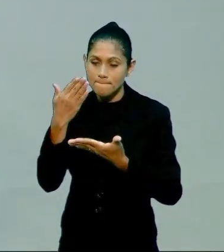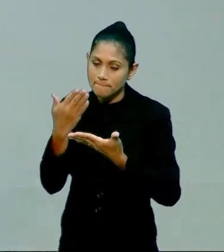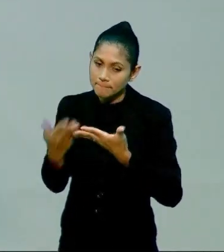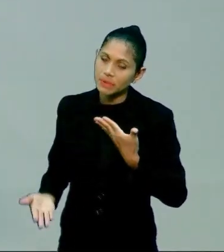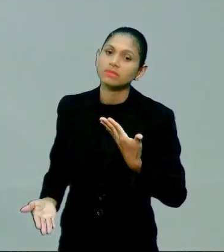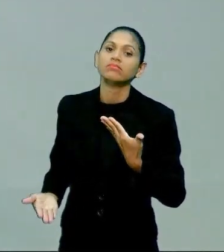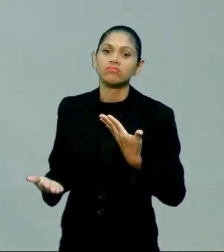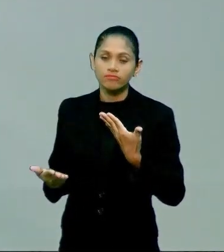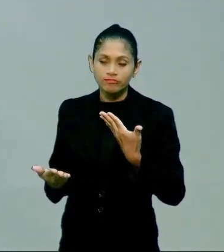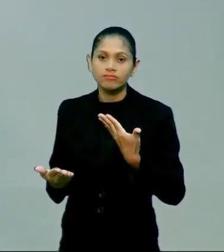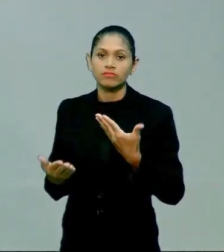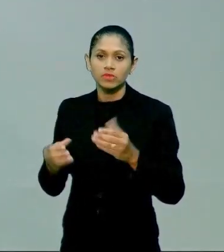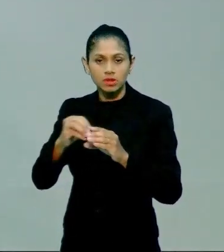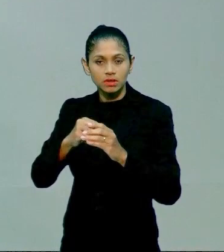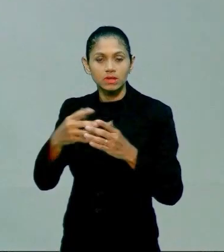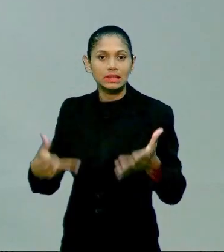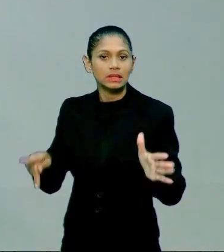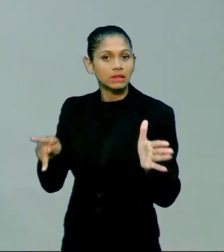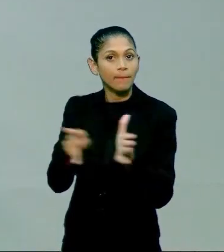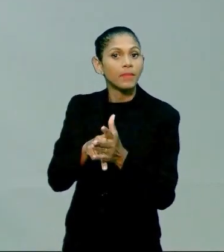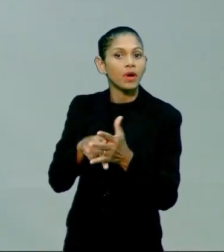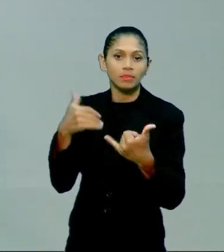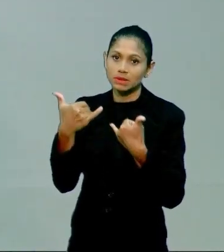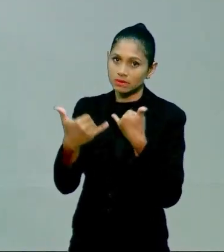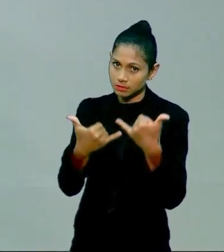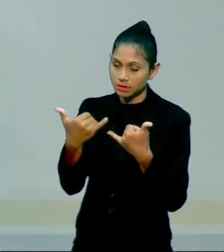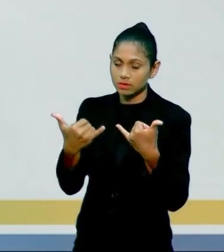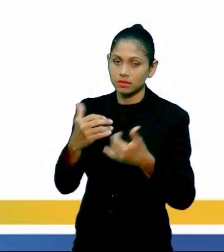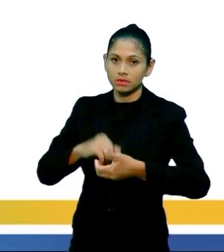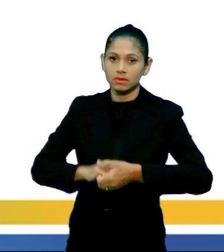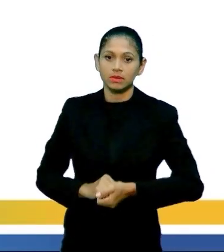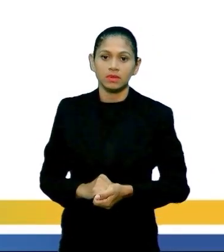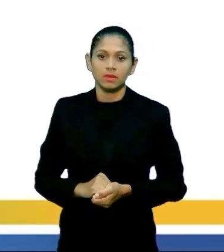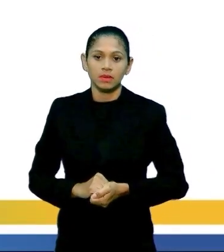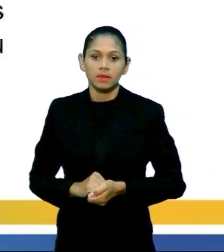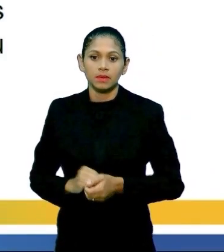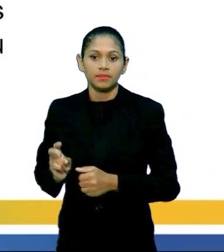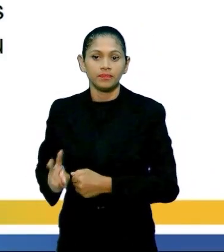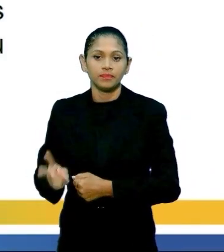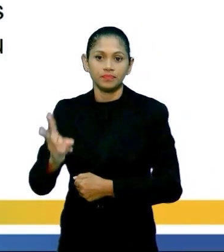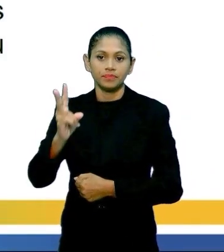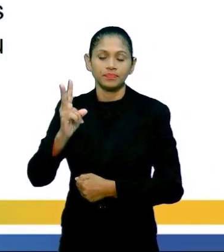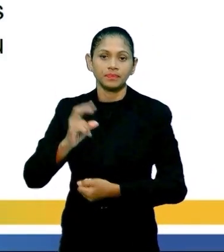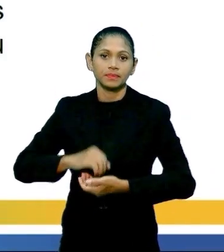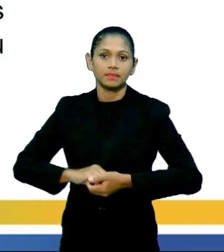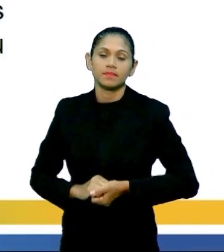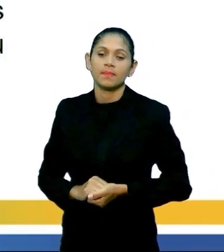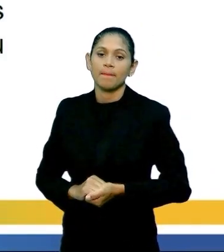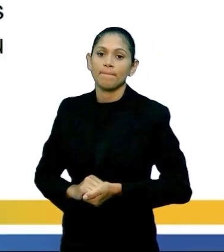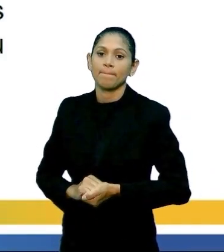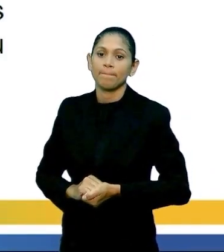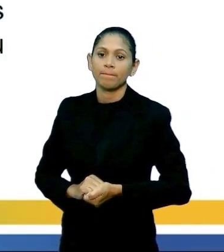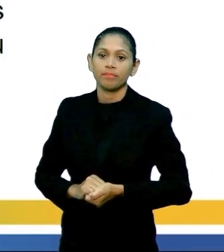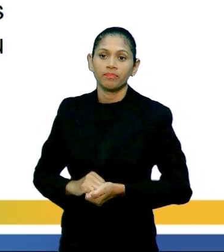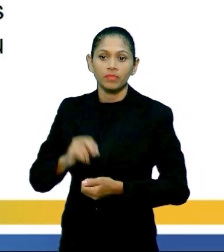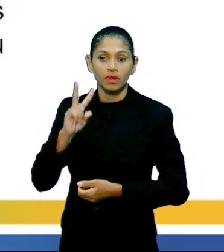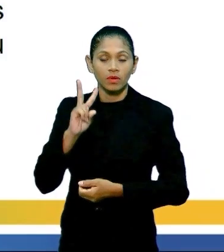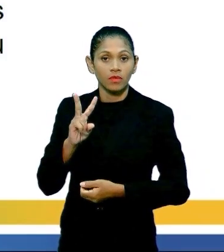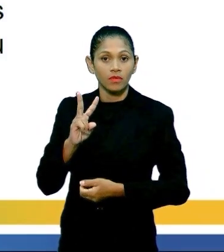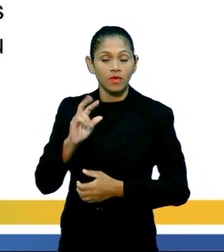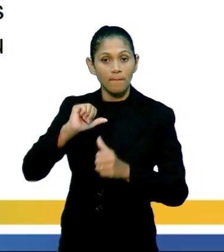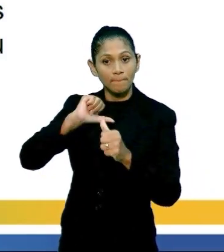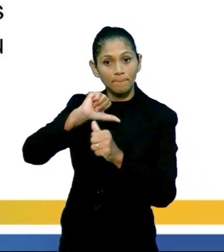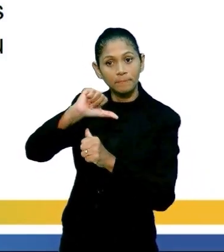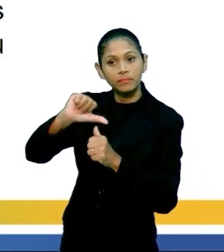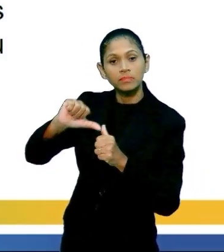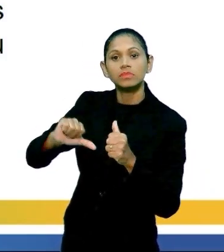distinções e compreender como isso se aplica na nossa vida. Tranquilo? Então, seguindo mais um pouquinho, a gente vê aqui, modificando o